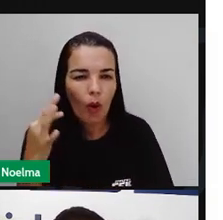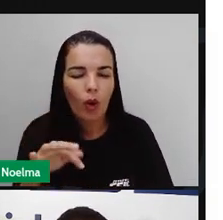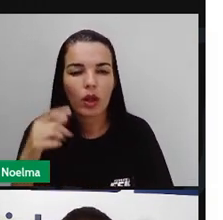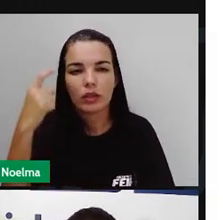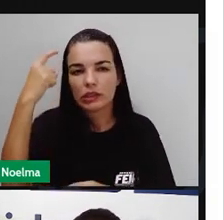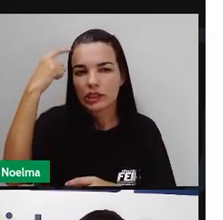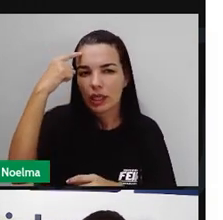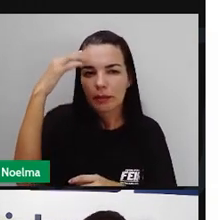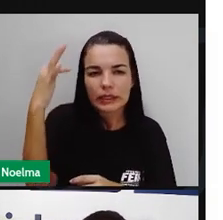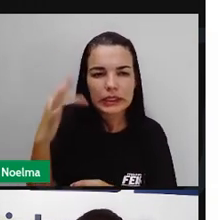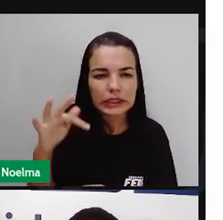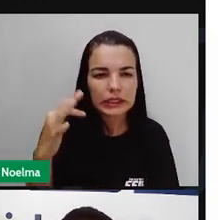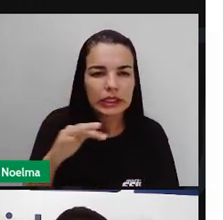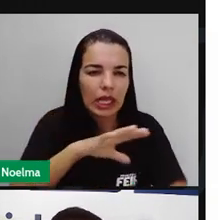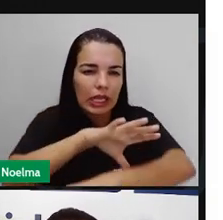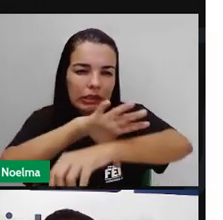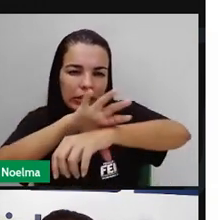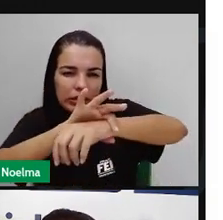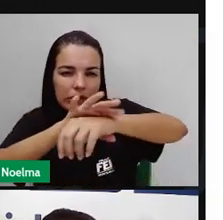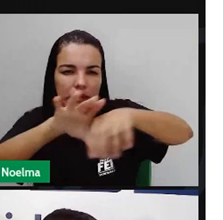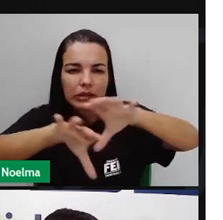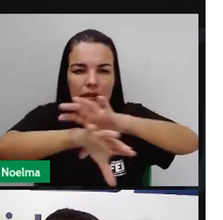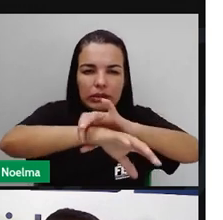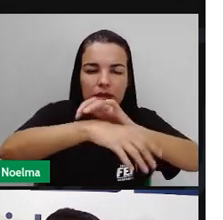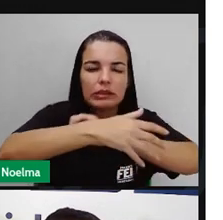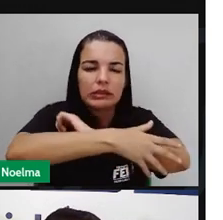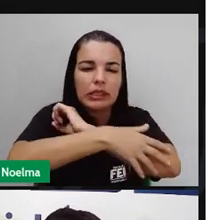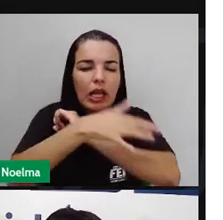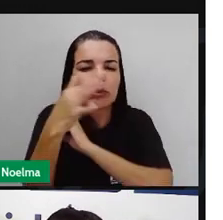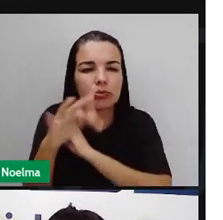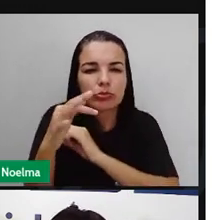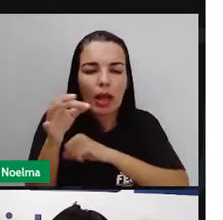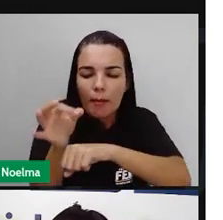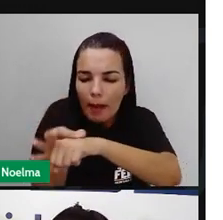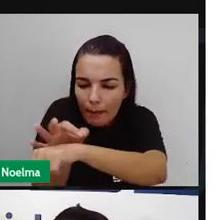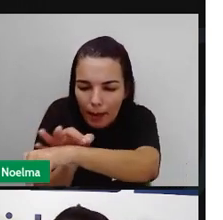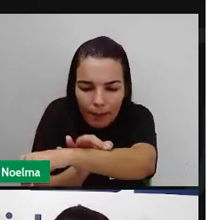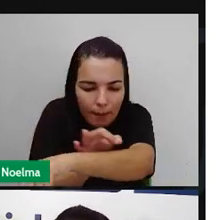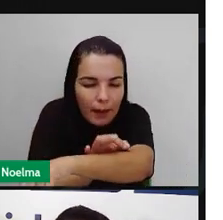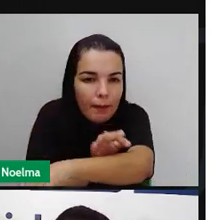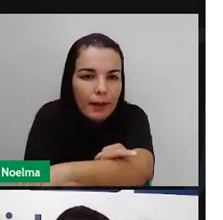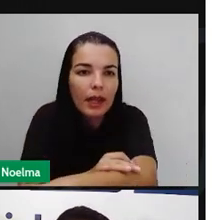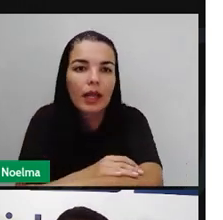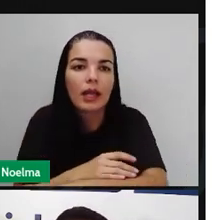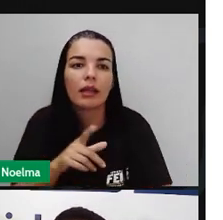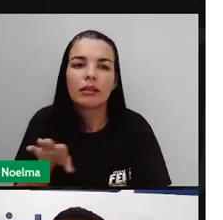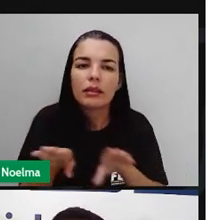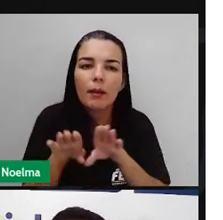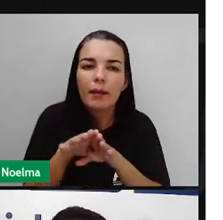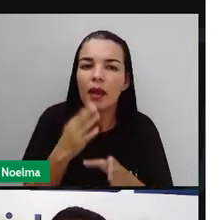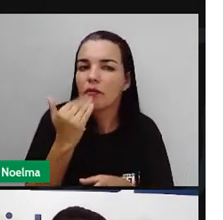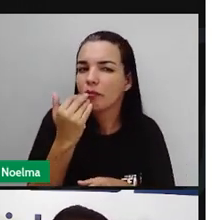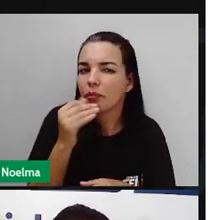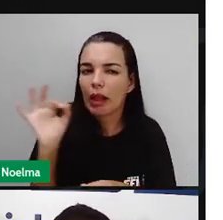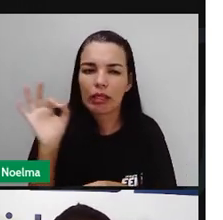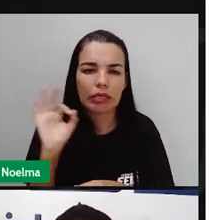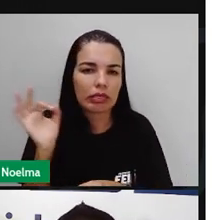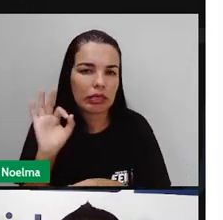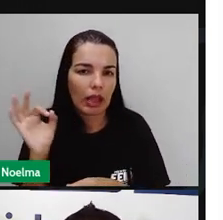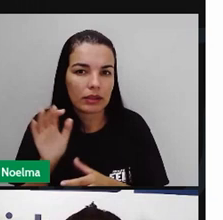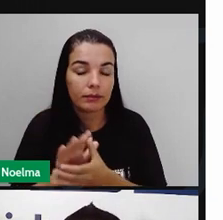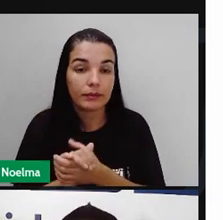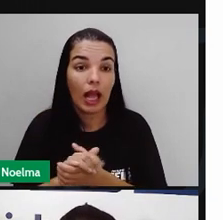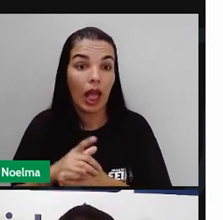articulações, falta de apetite, manchas vermelhas na pele. Lembrando que a dengue, a